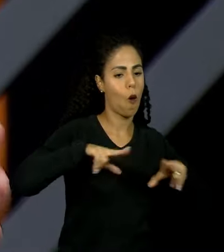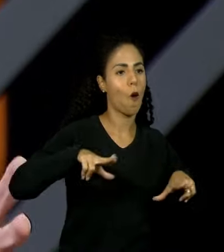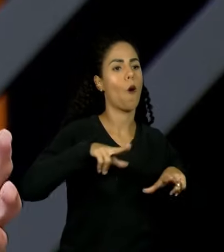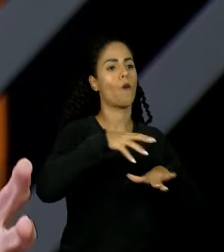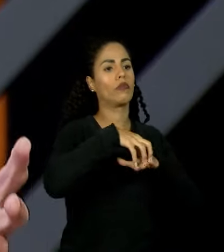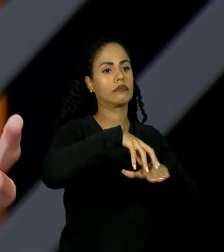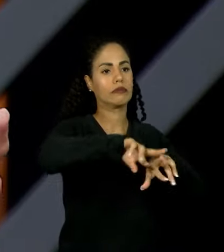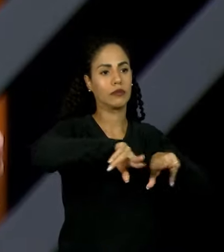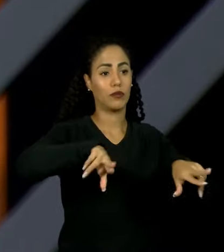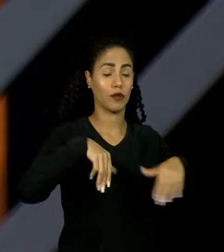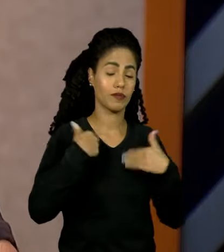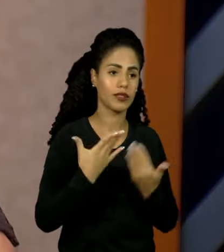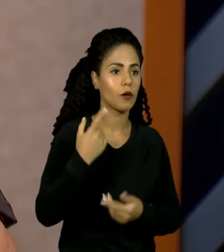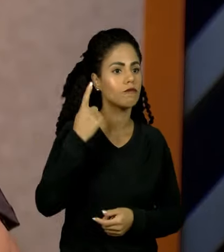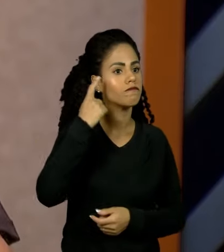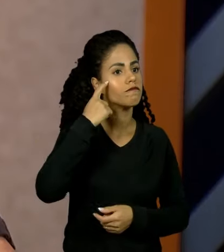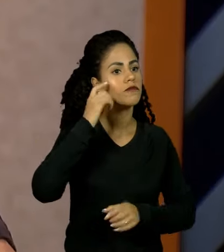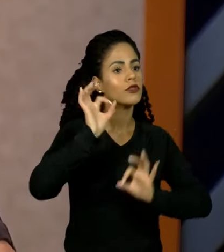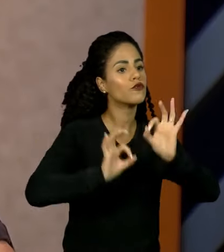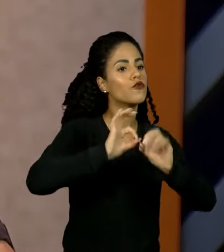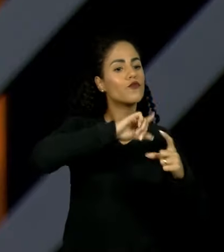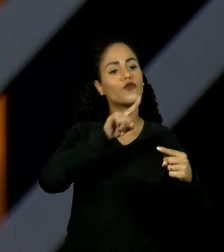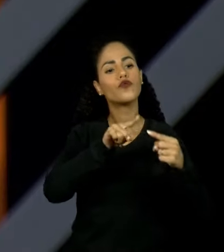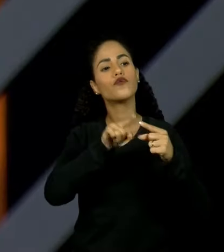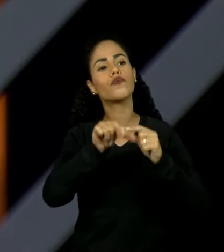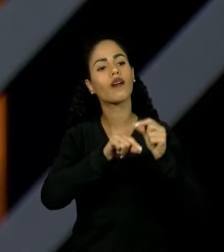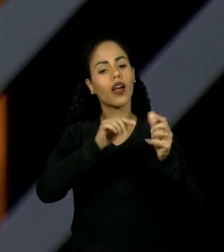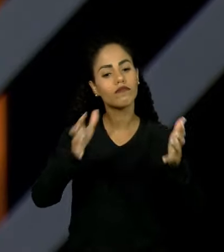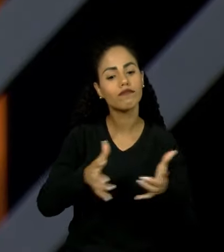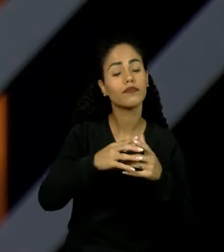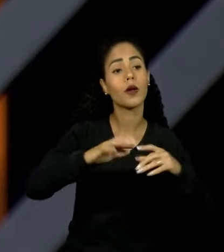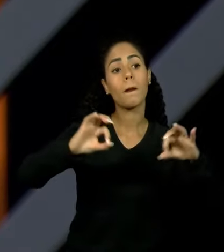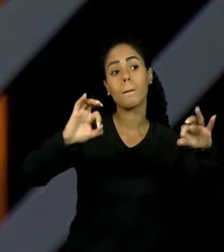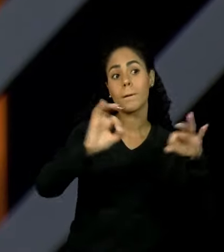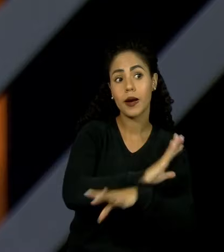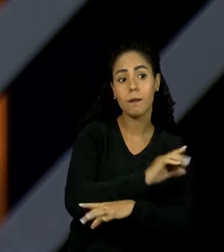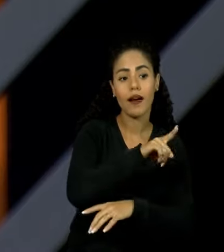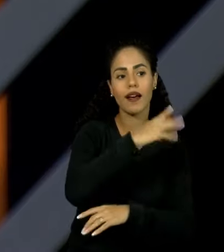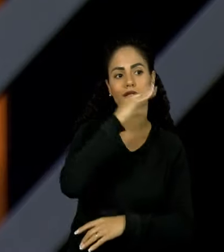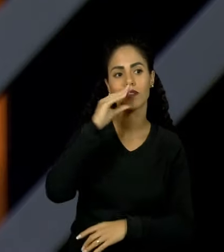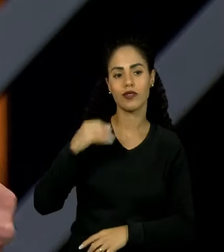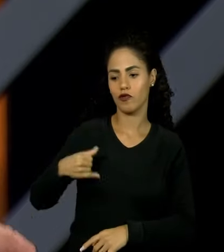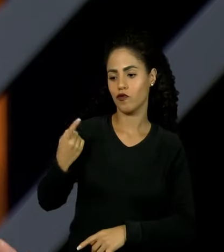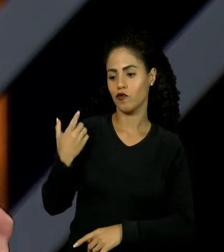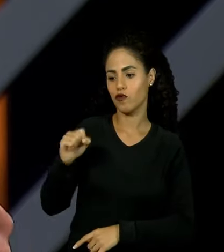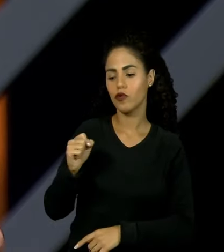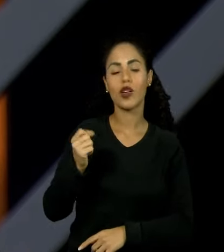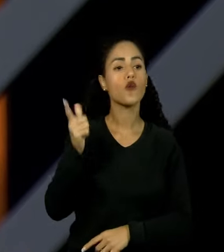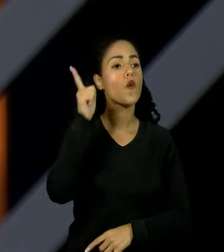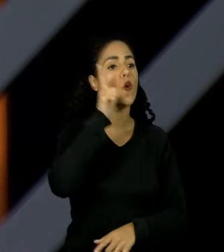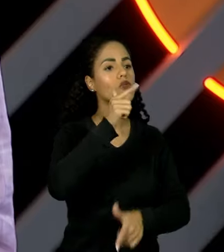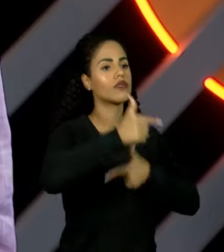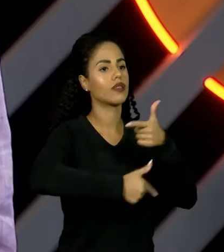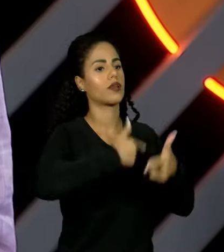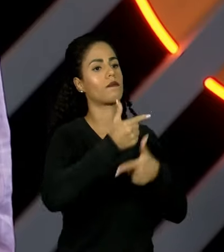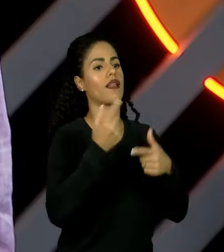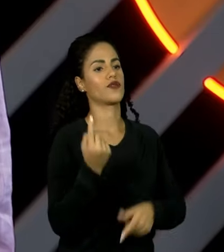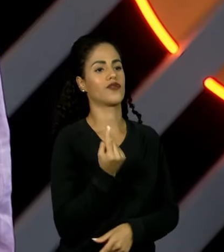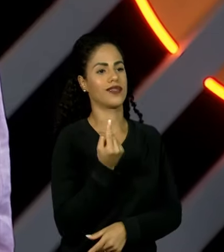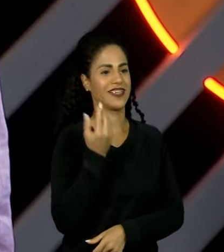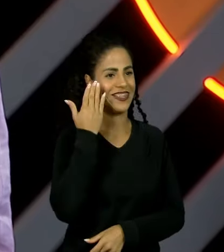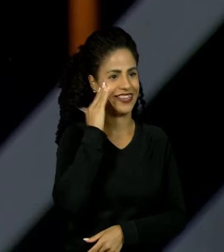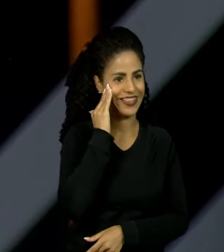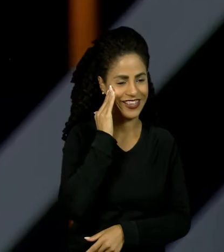A ideia é preparar adequadamente esse adolescente pra que, quando ele chega aos 18 anos, ele tenha meios de tocar a vida por si. Primeiro,